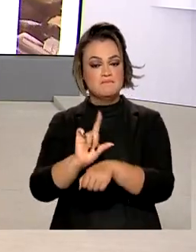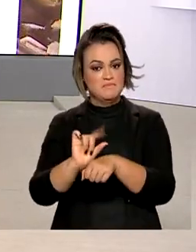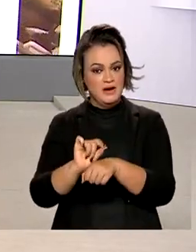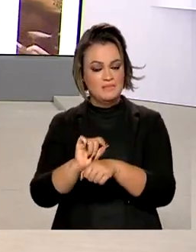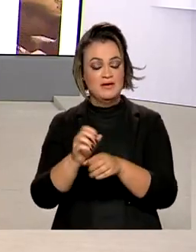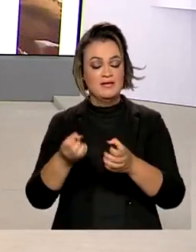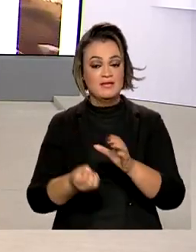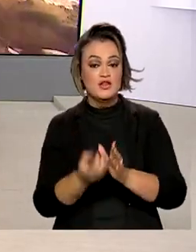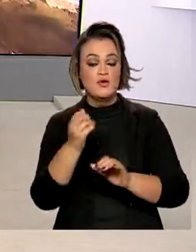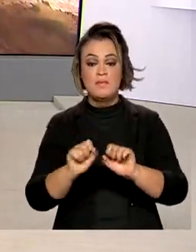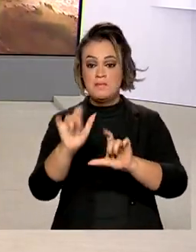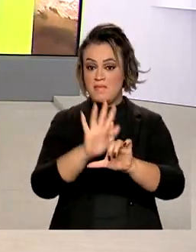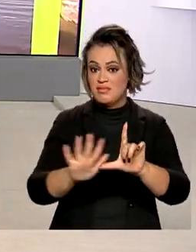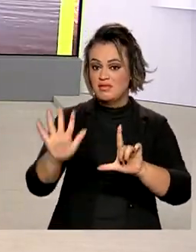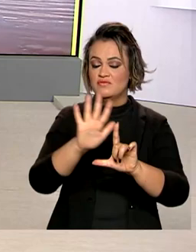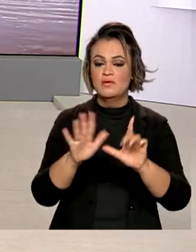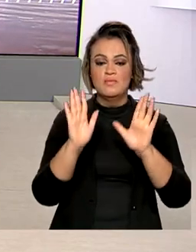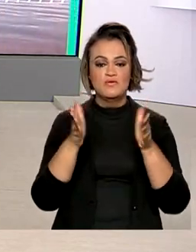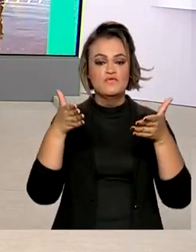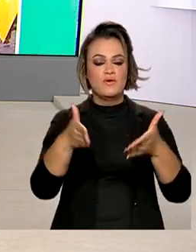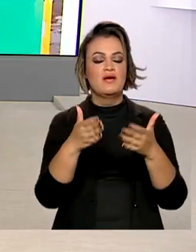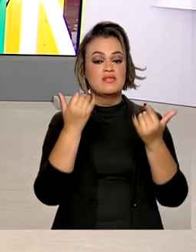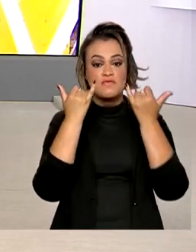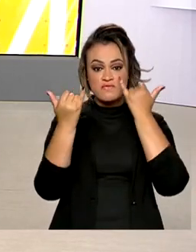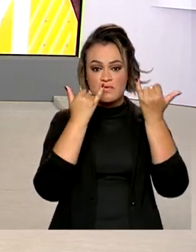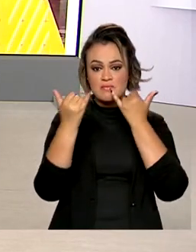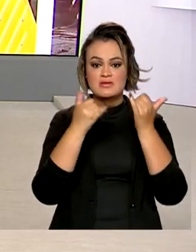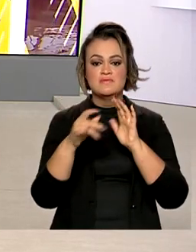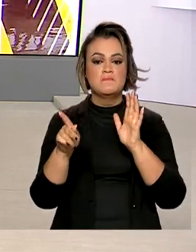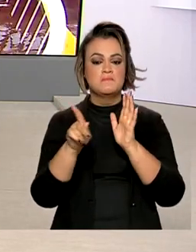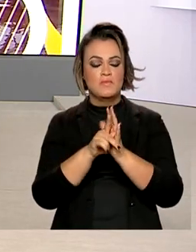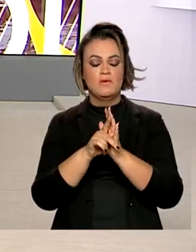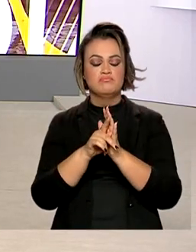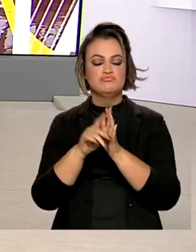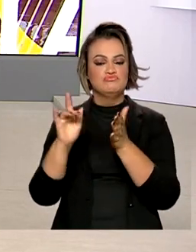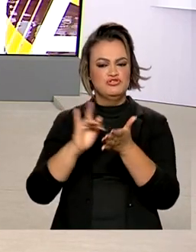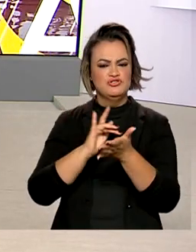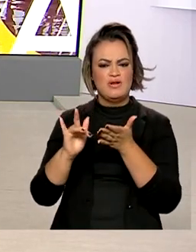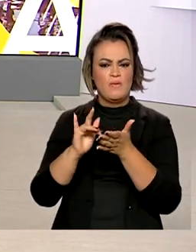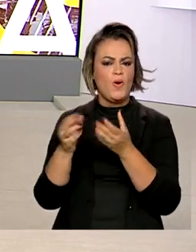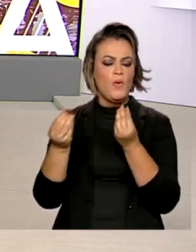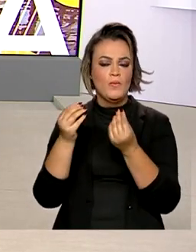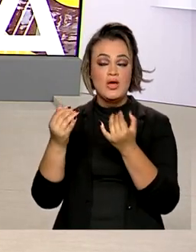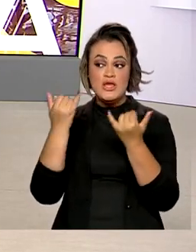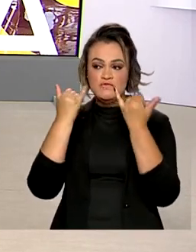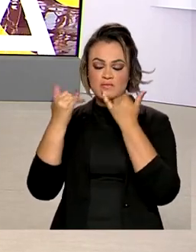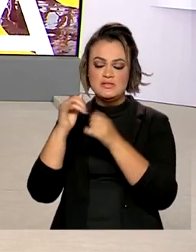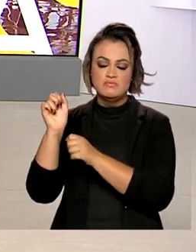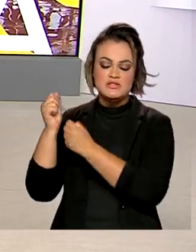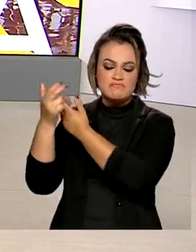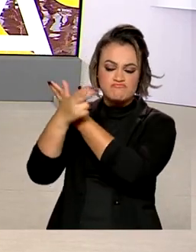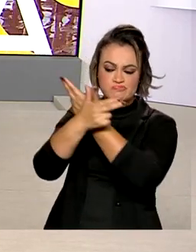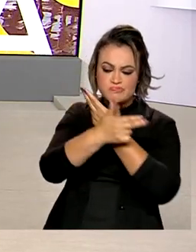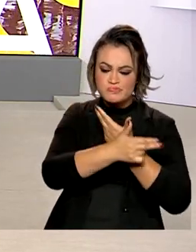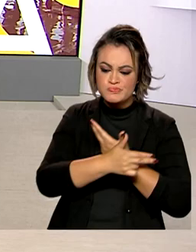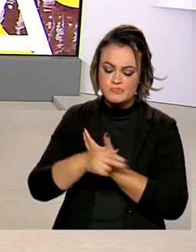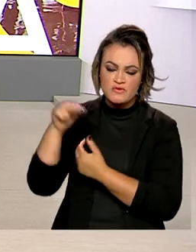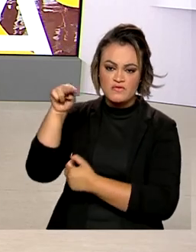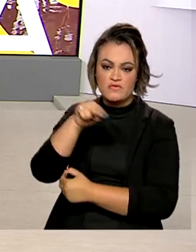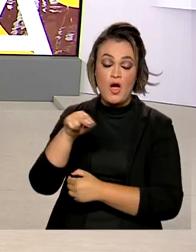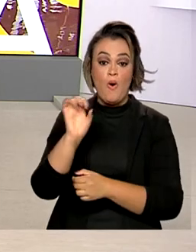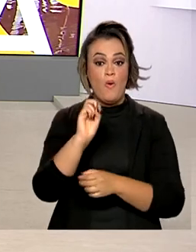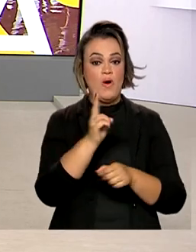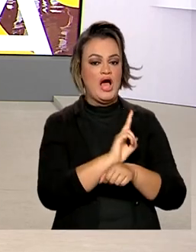uma plataforma digital que centraliza dados ambientais. São informações captadas de satélites ou repassadas por